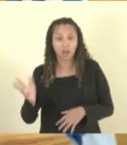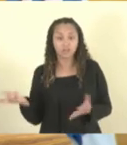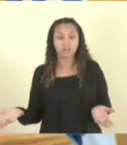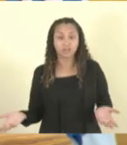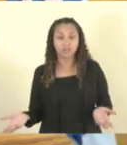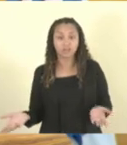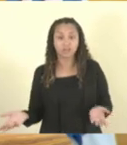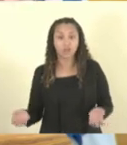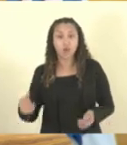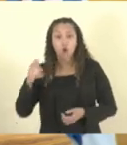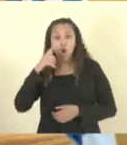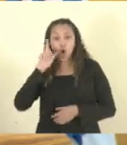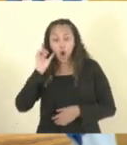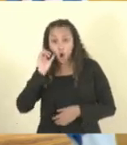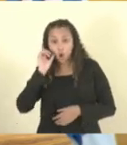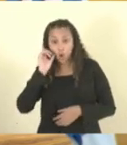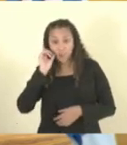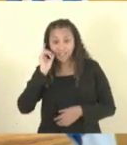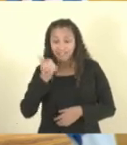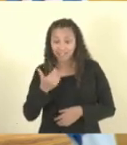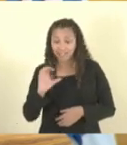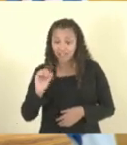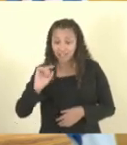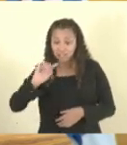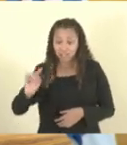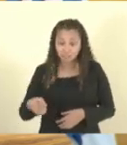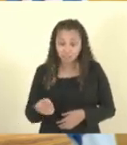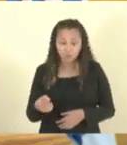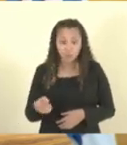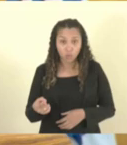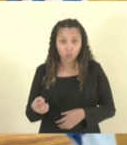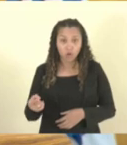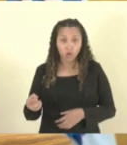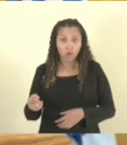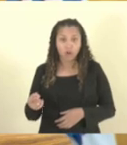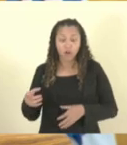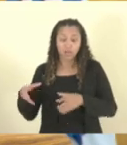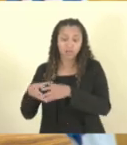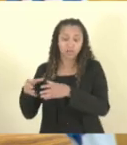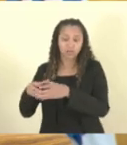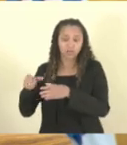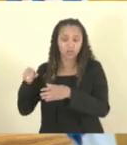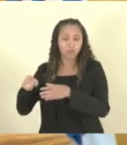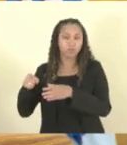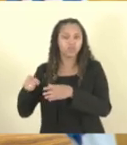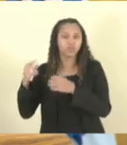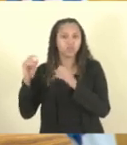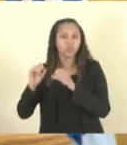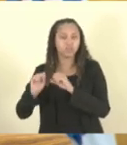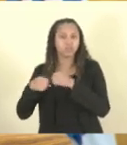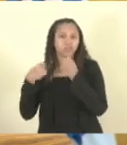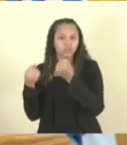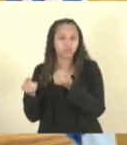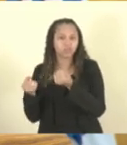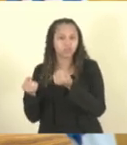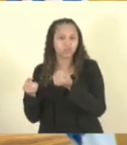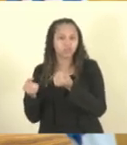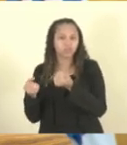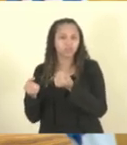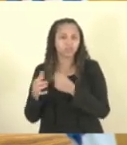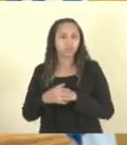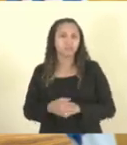quer dizer, ontem foi repassado 10 mil para essa categoria que eu estou lembrado,